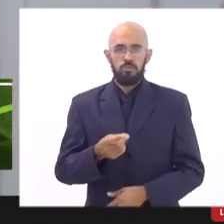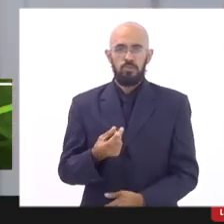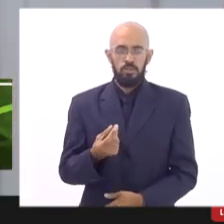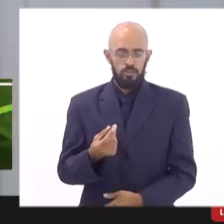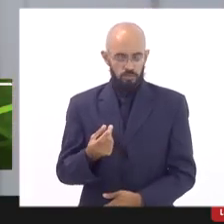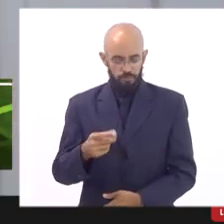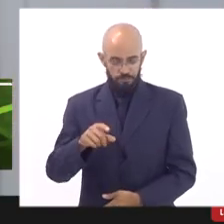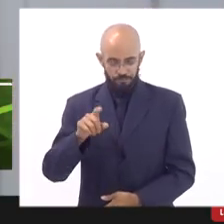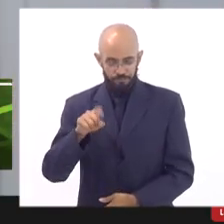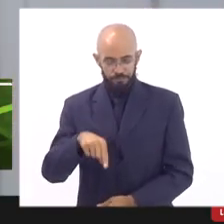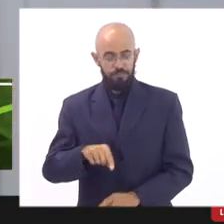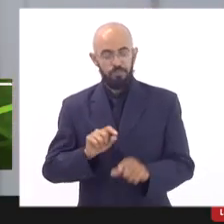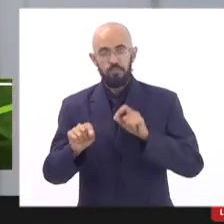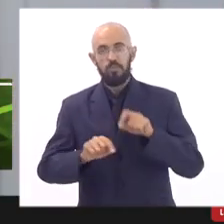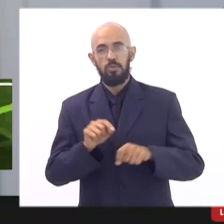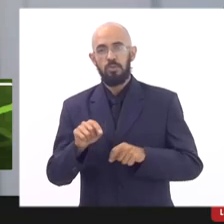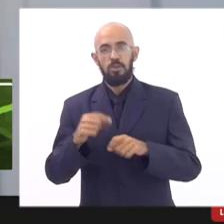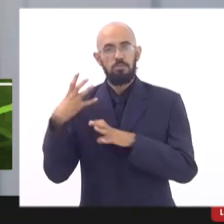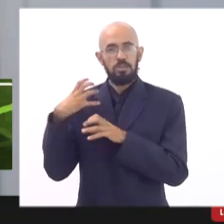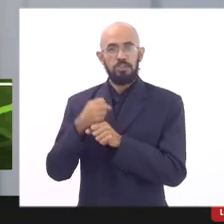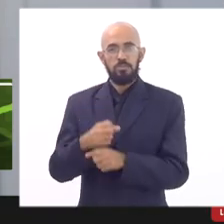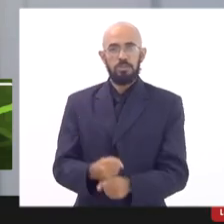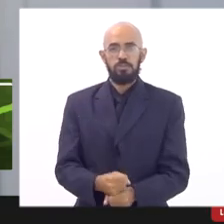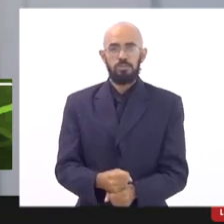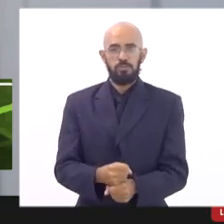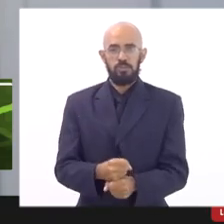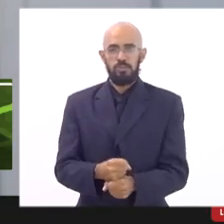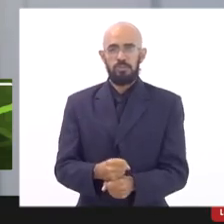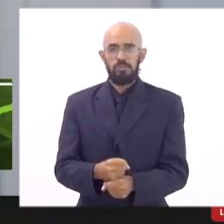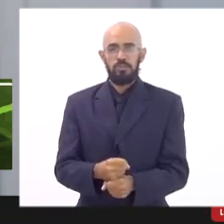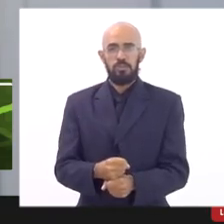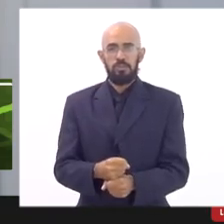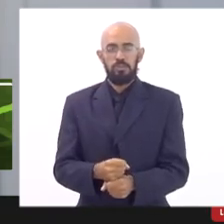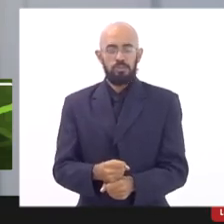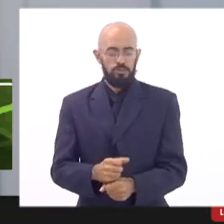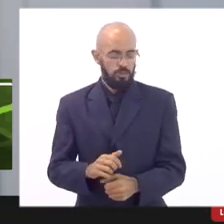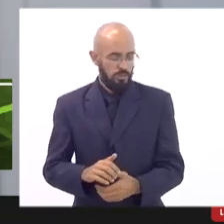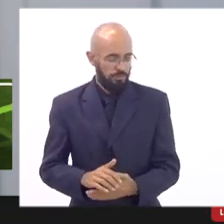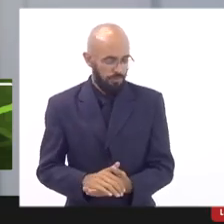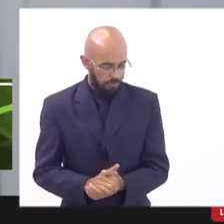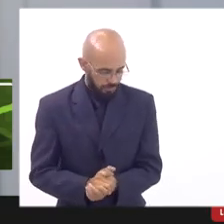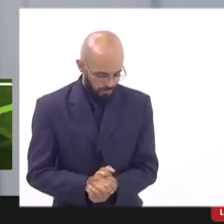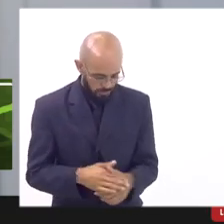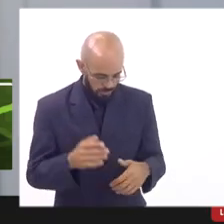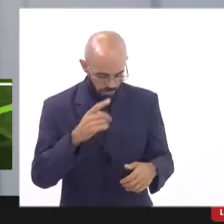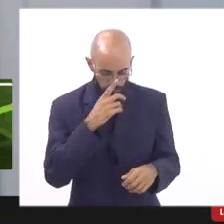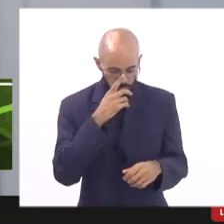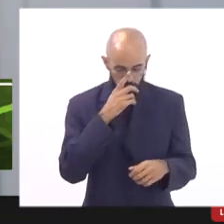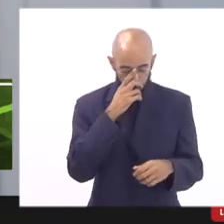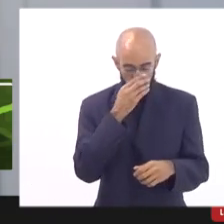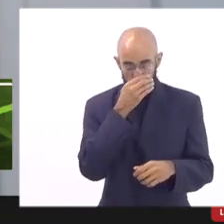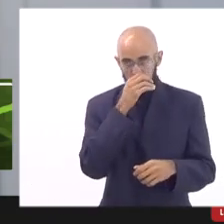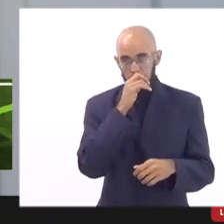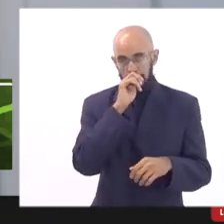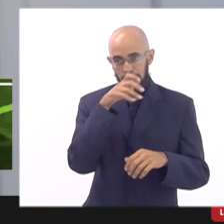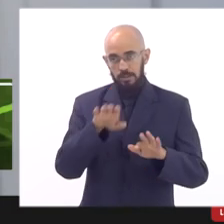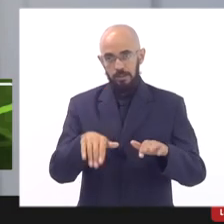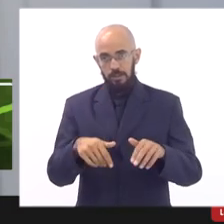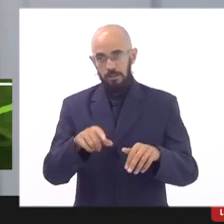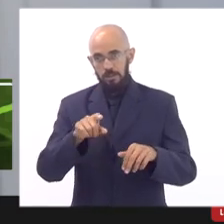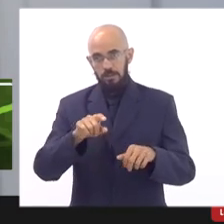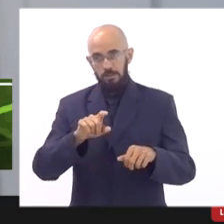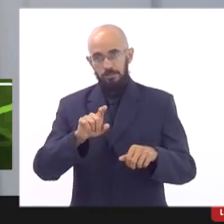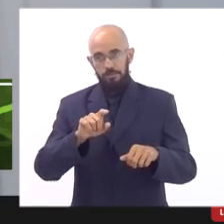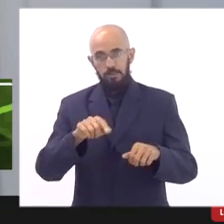é um valor de estimativa o valor recebido pela escola ele é previsto por resolução a resolução 5722